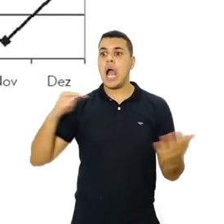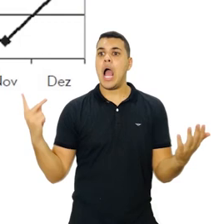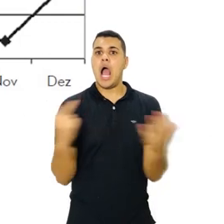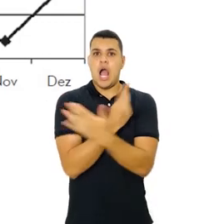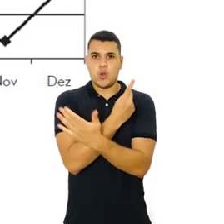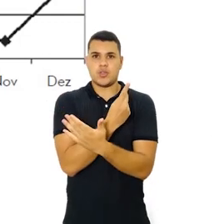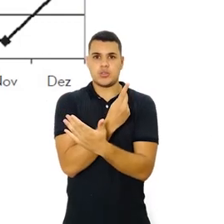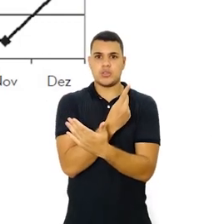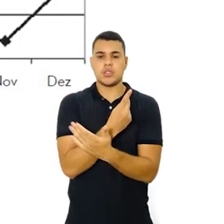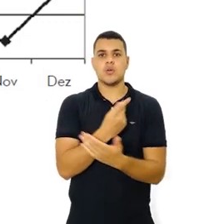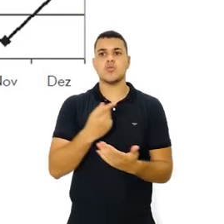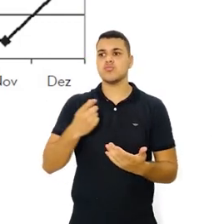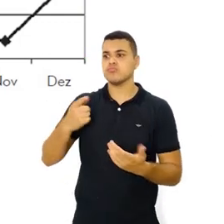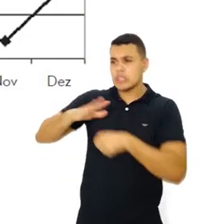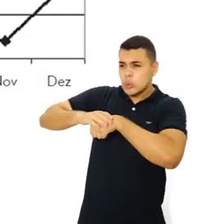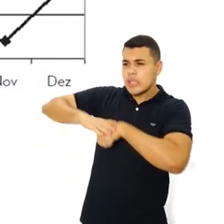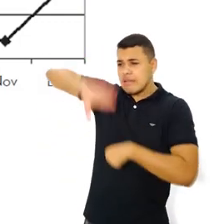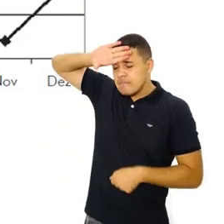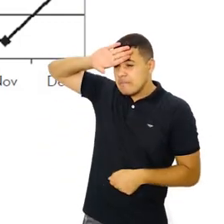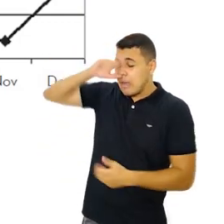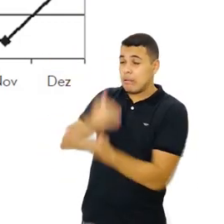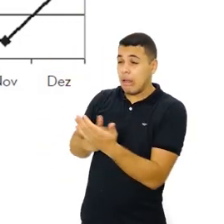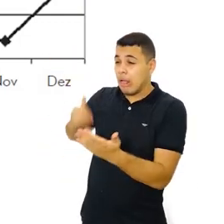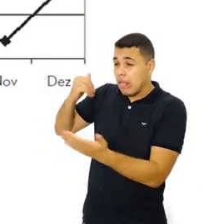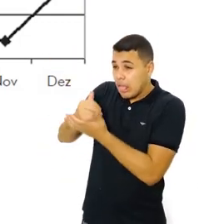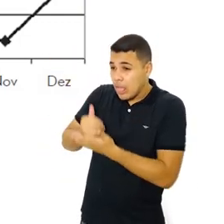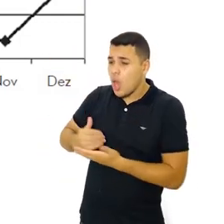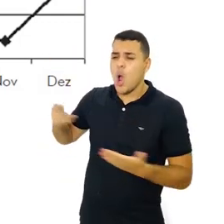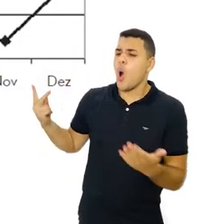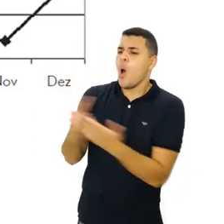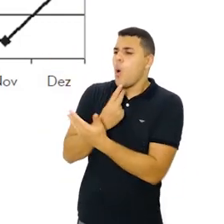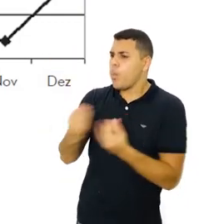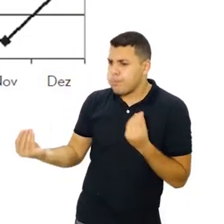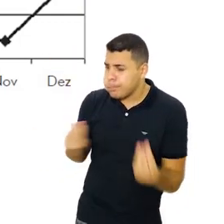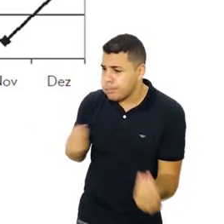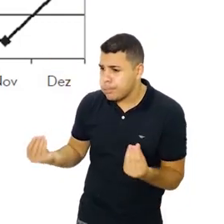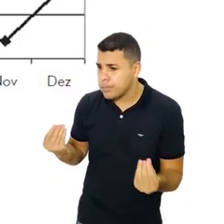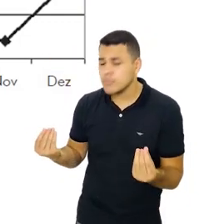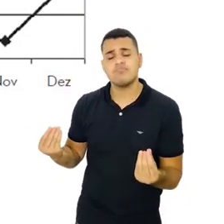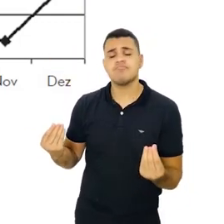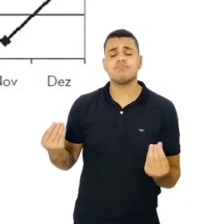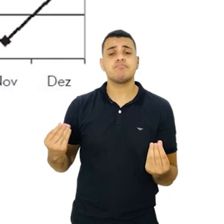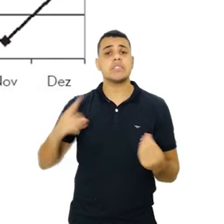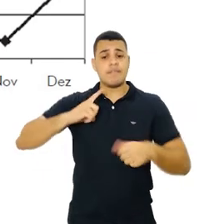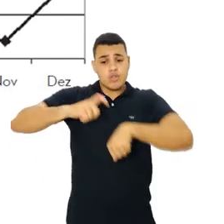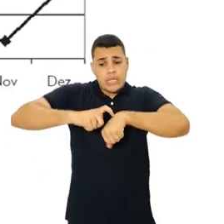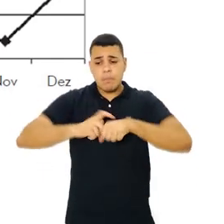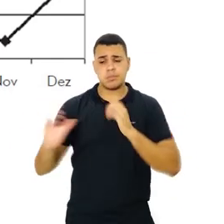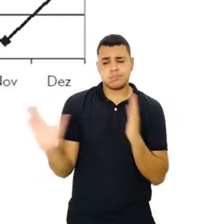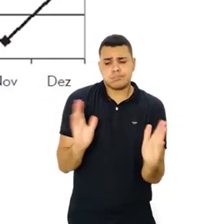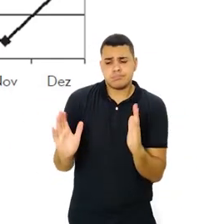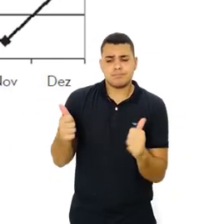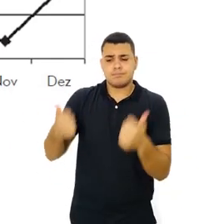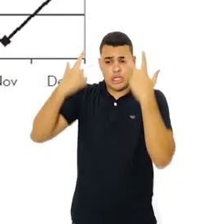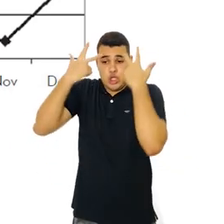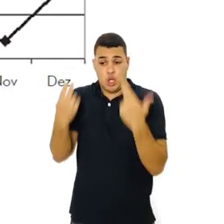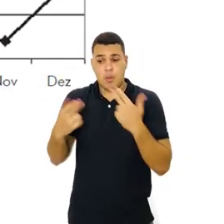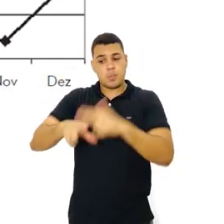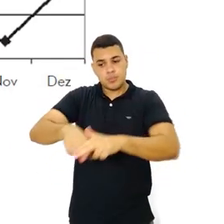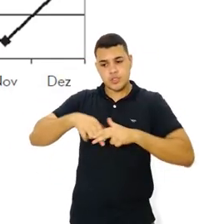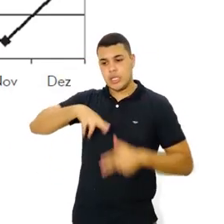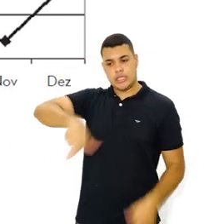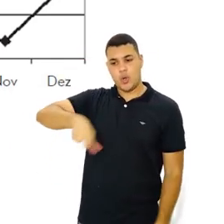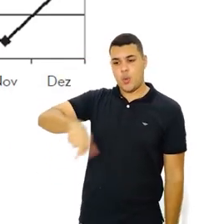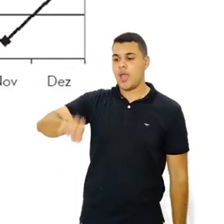A incidência de meningite 98 no Rio de Janeiro não foi uma epidemia. Ela variou dentro de um limite máximo